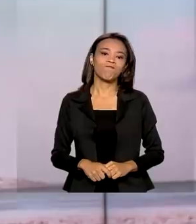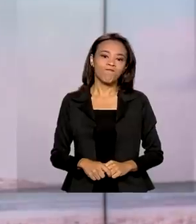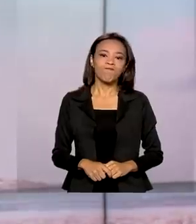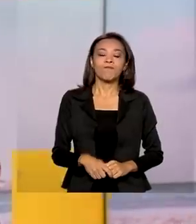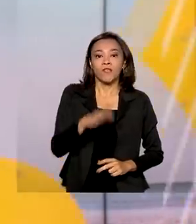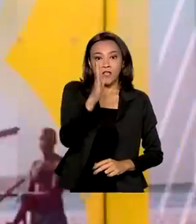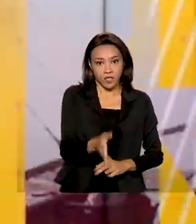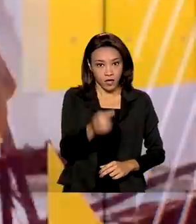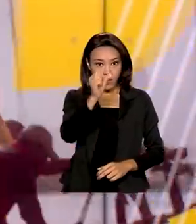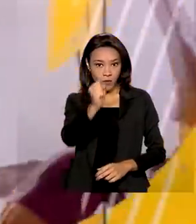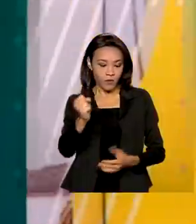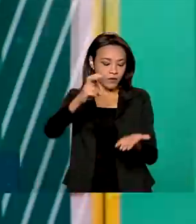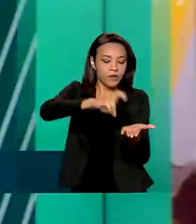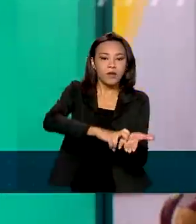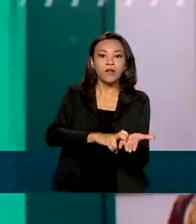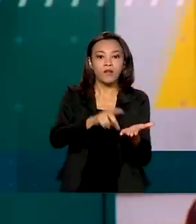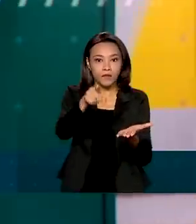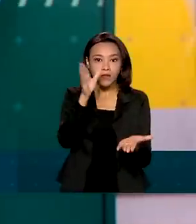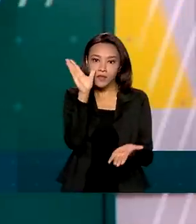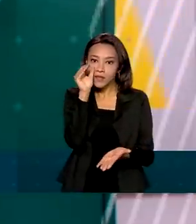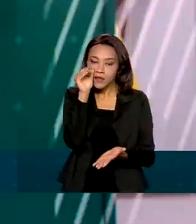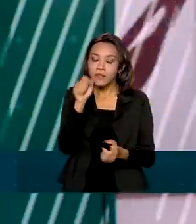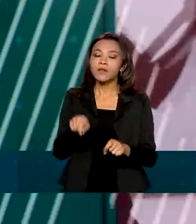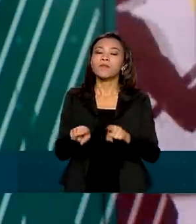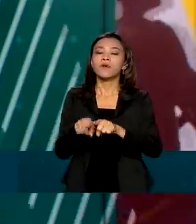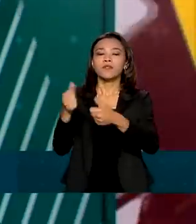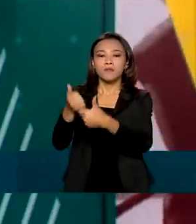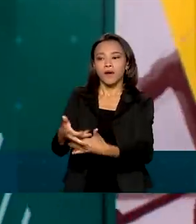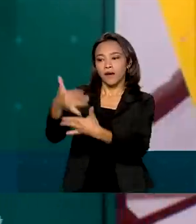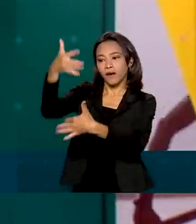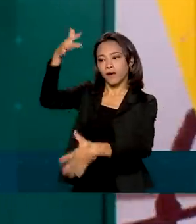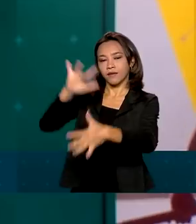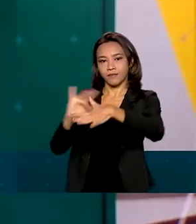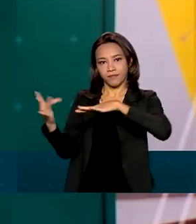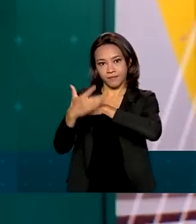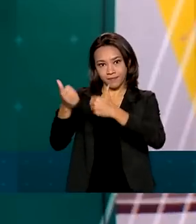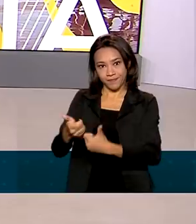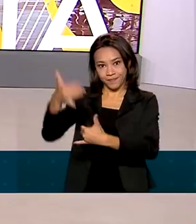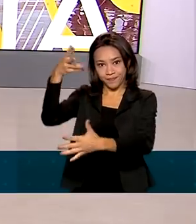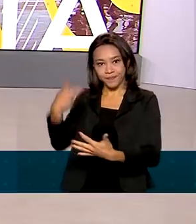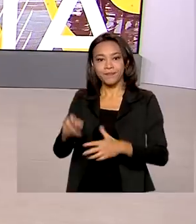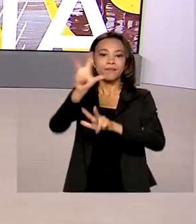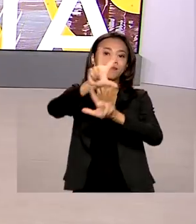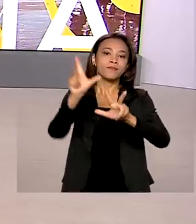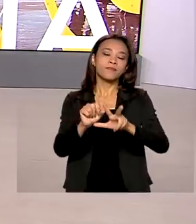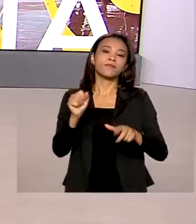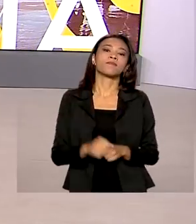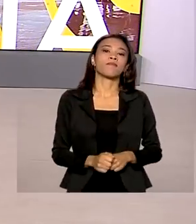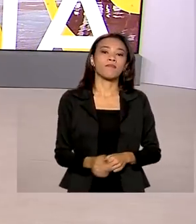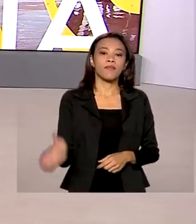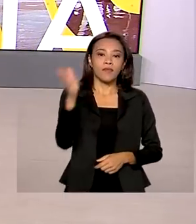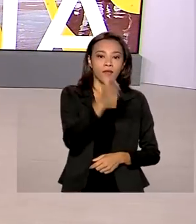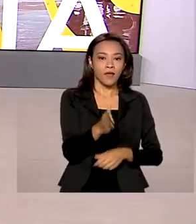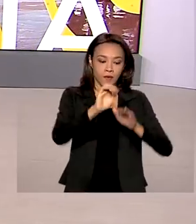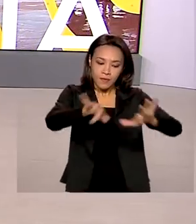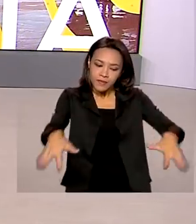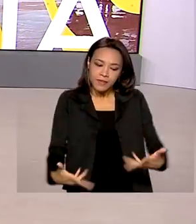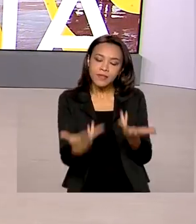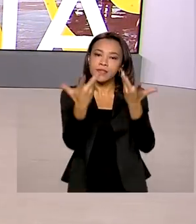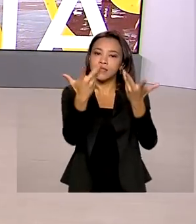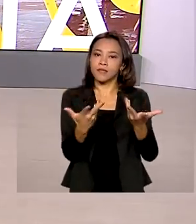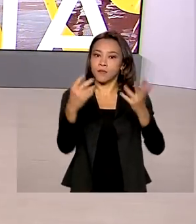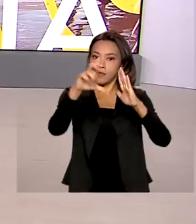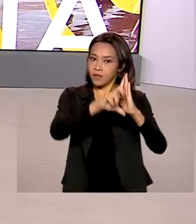Oito horas, você nos acompanha ao vivo também pelas redes sociais da TV Brasil. Uma cerimônia no Palácio do Planalto homenageou